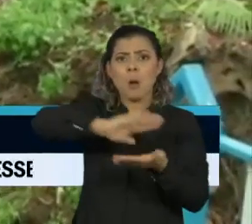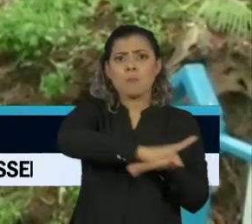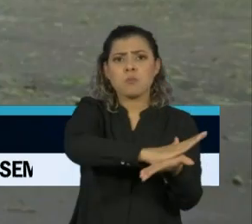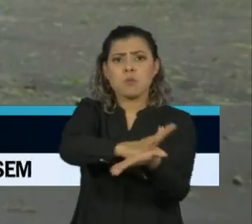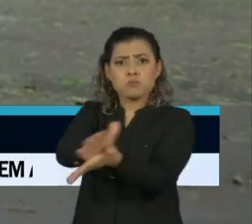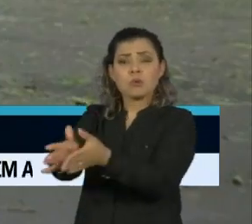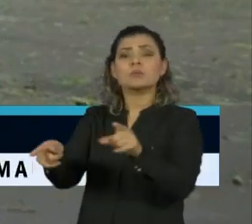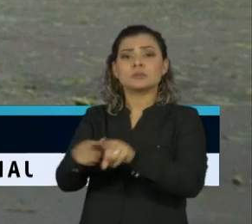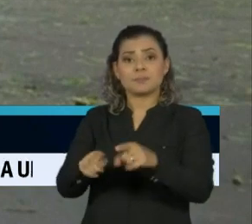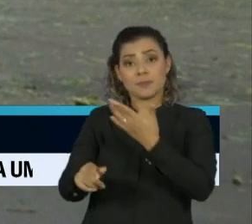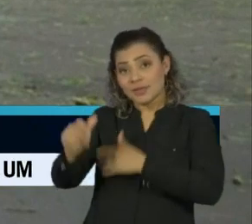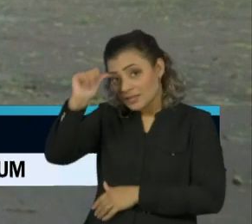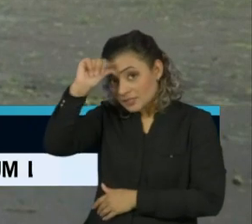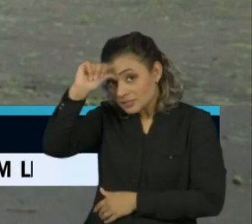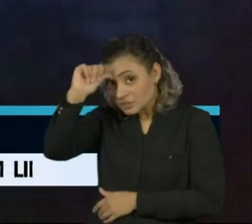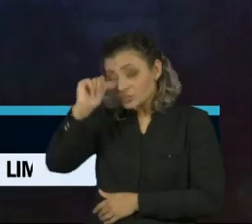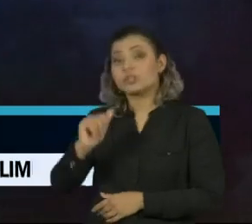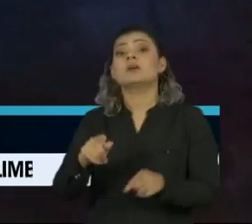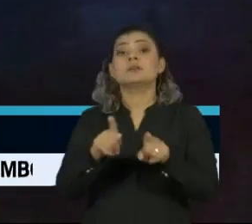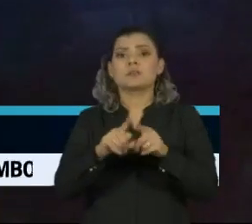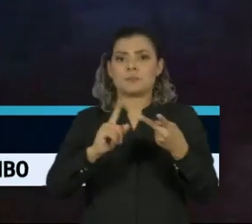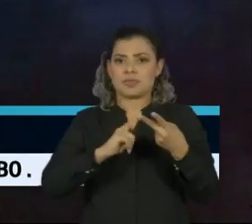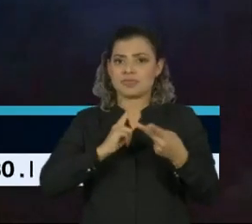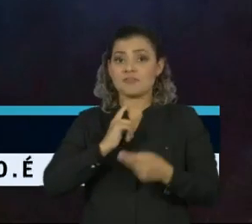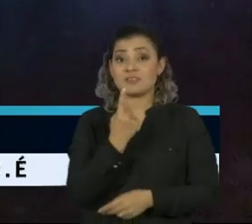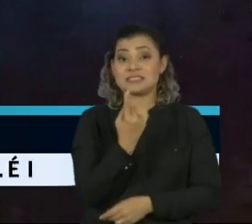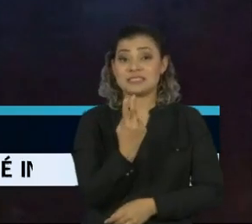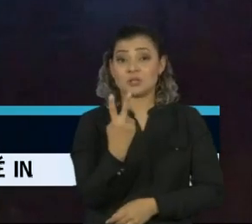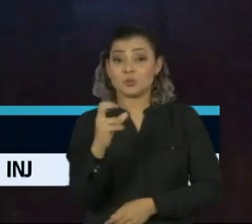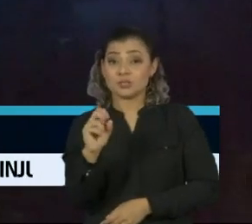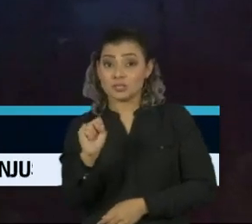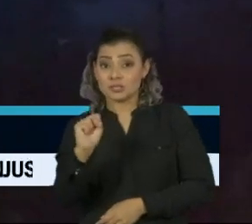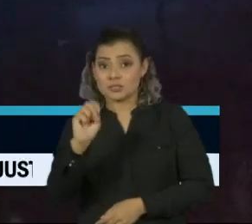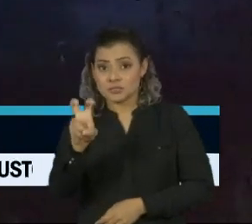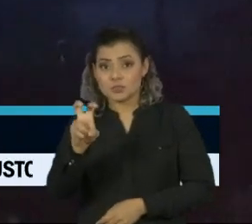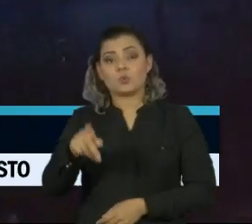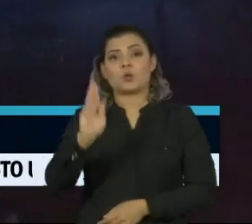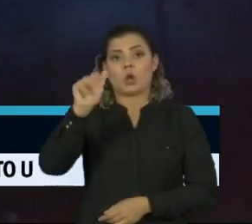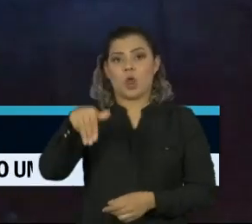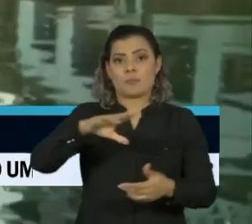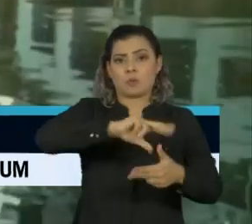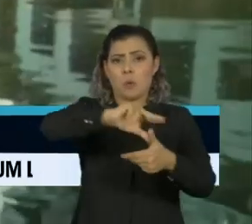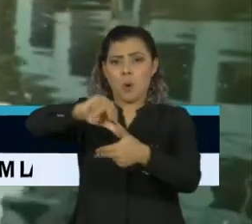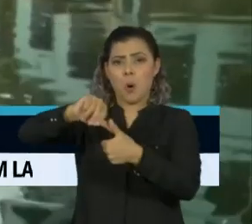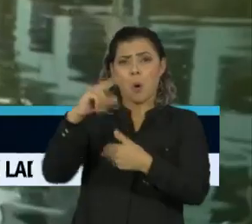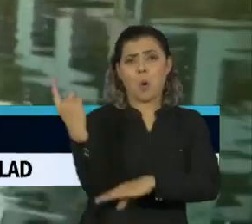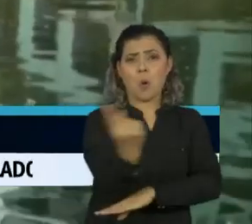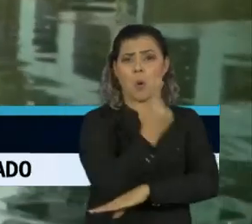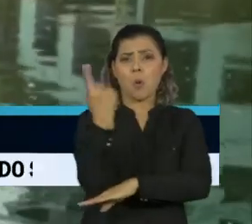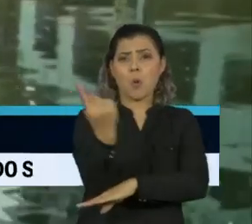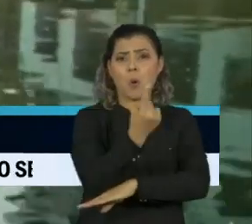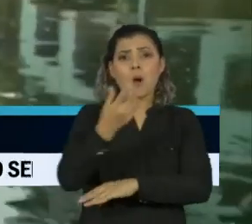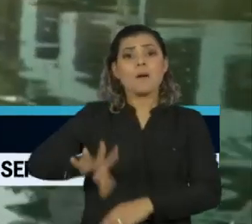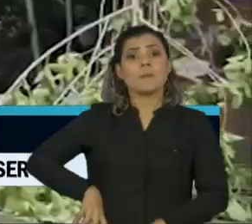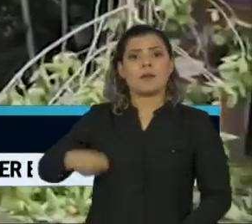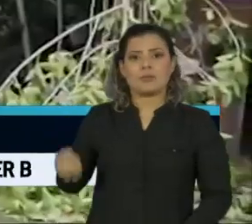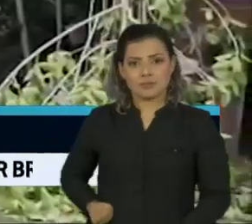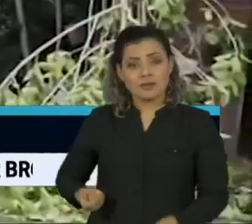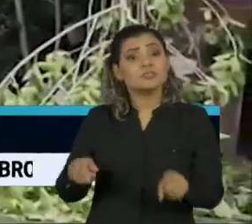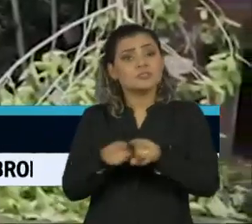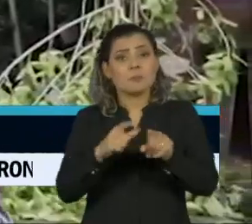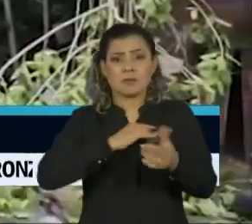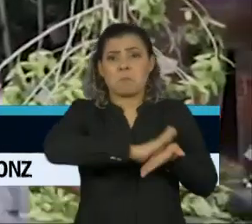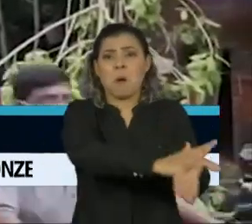Bangladesh e a Índia. Ventos de até 185 quilômetros por hora causaram enchentes, destruição e